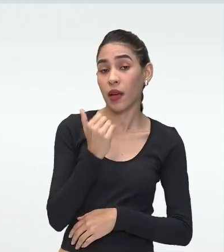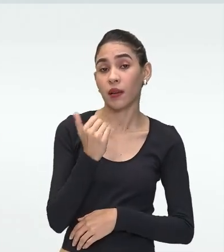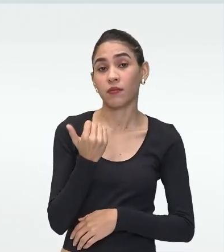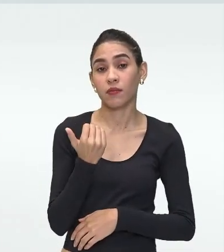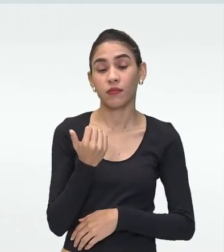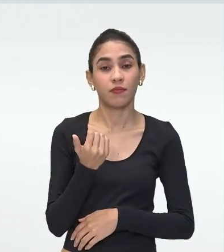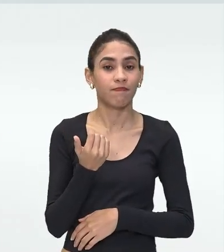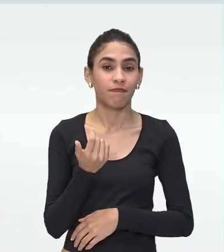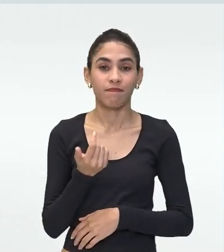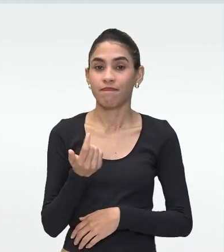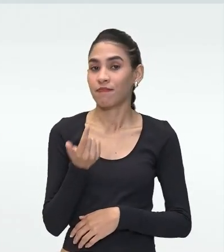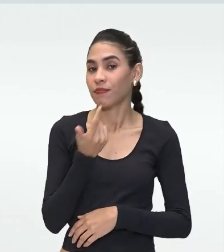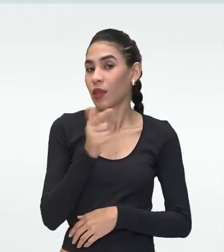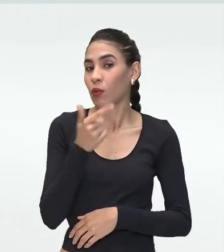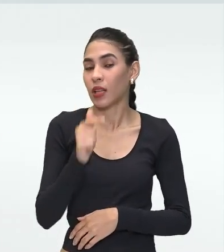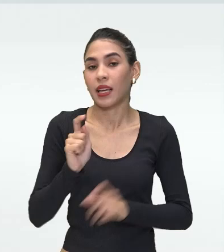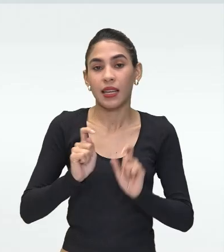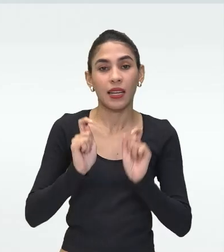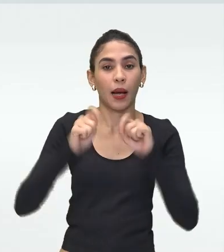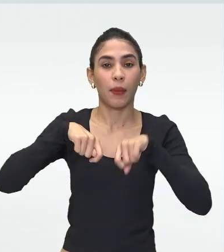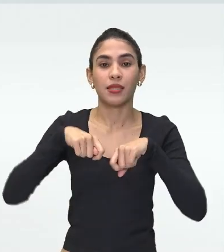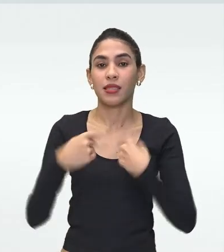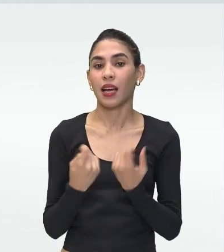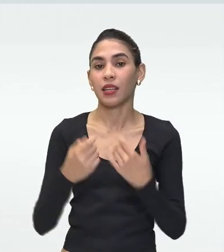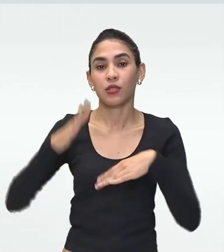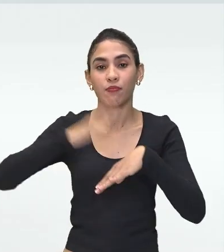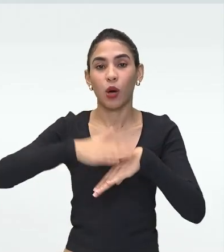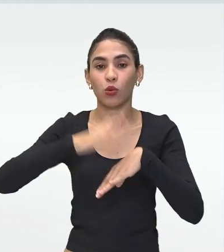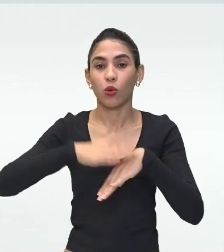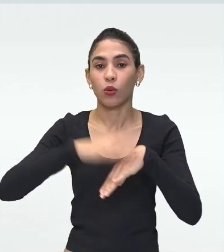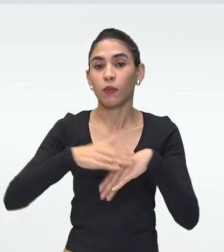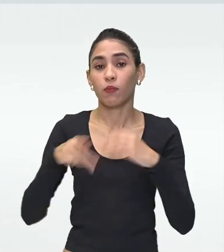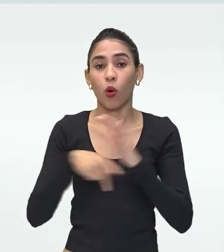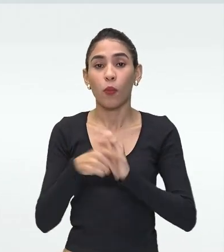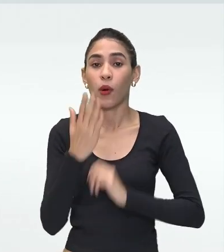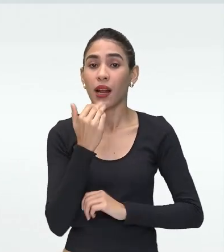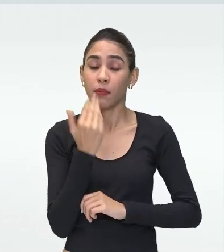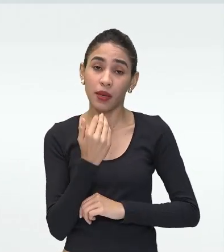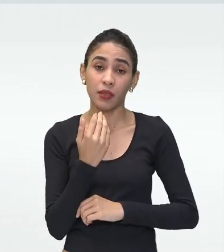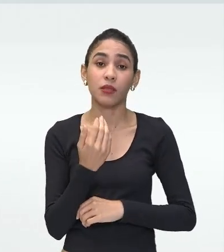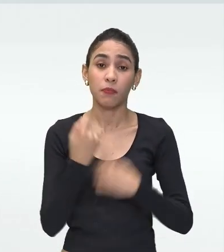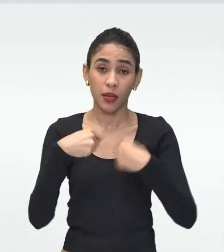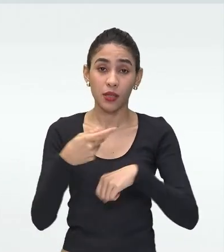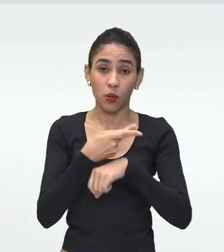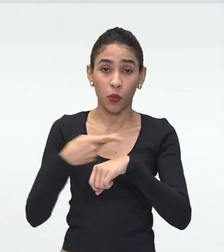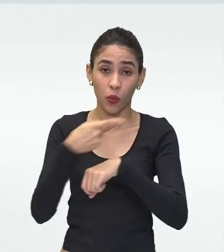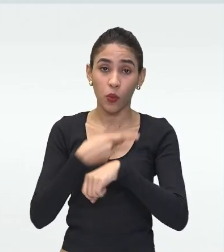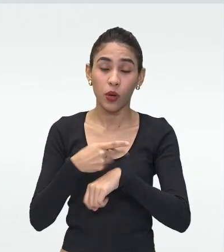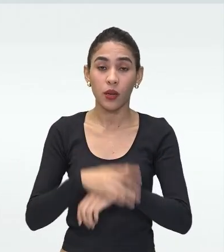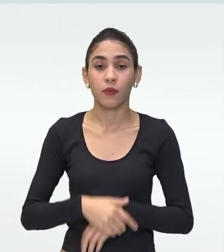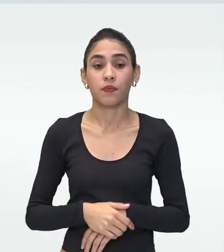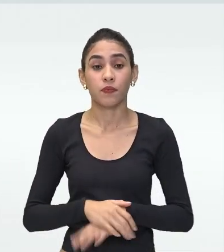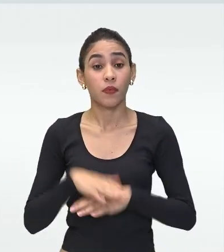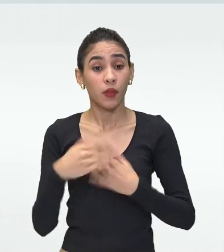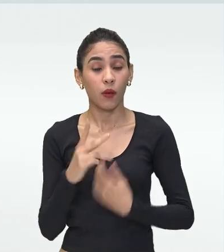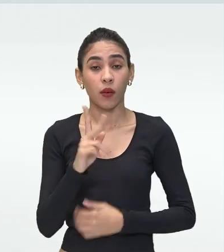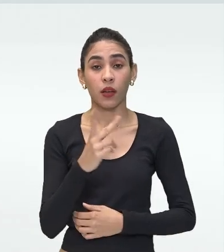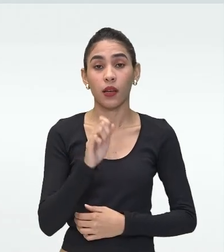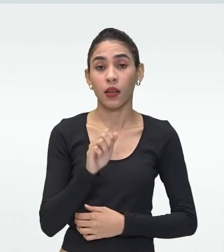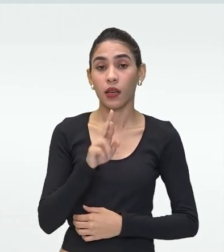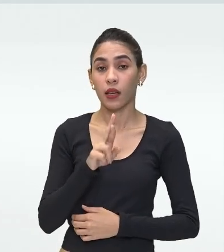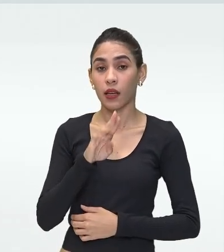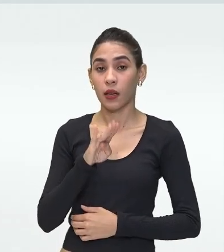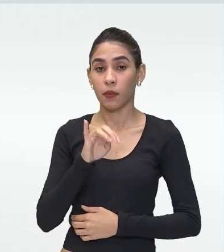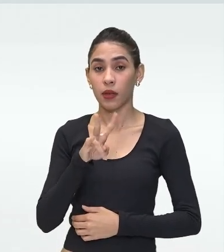realizar fotossíntese Eles precisam se alimentar Como eles são os primários Geralmente são os herbívoros Que vão se